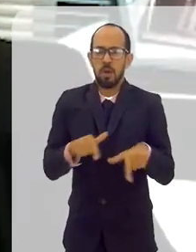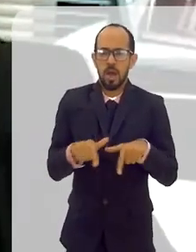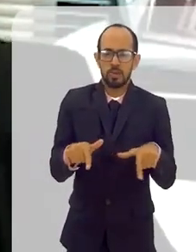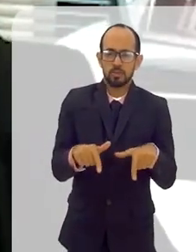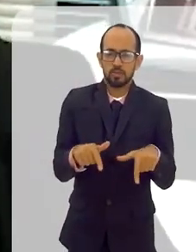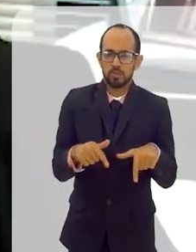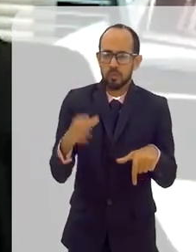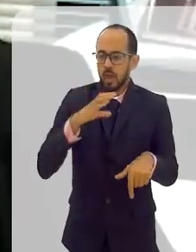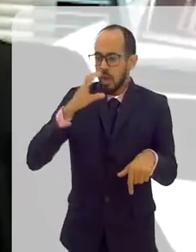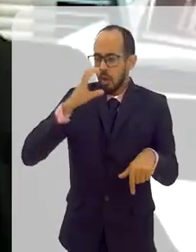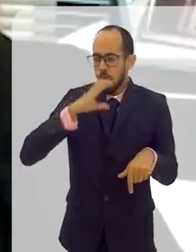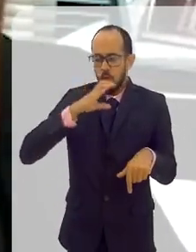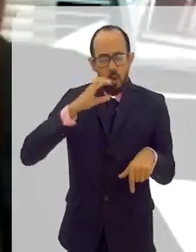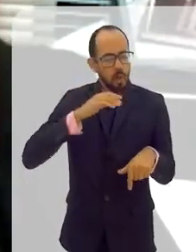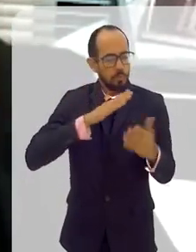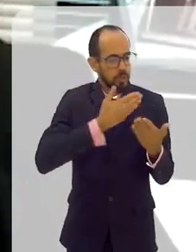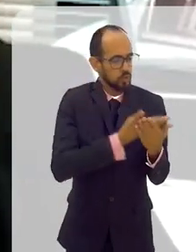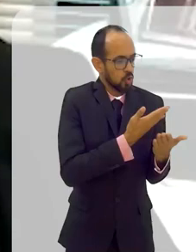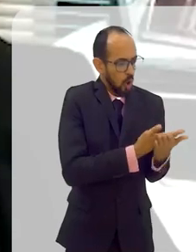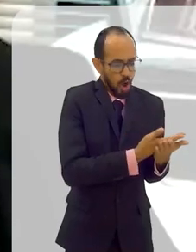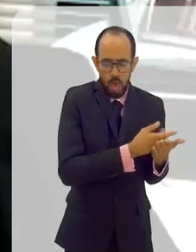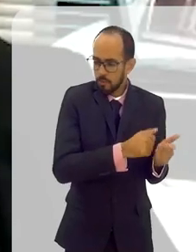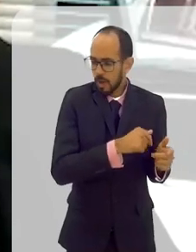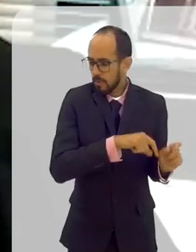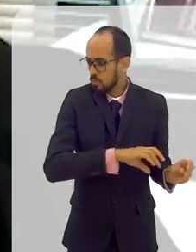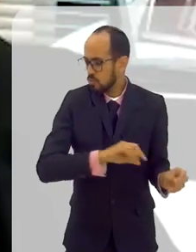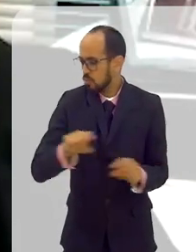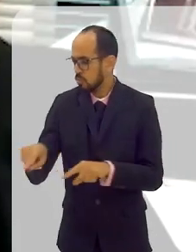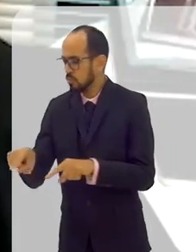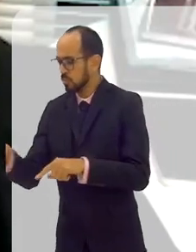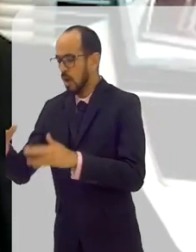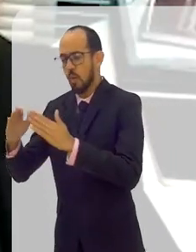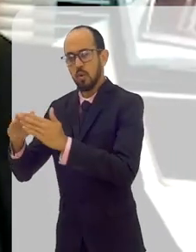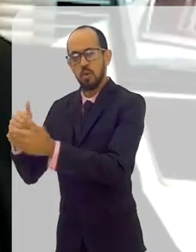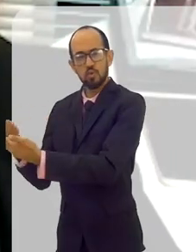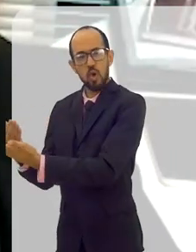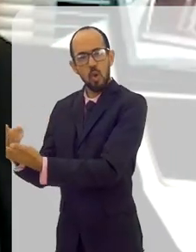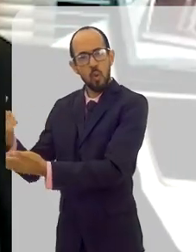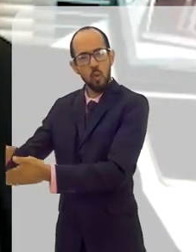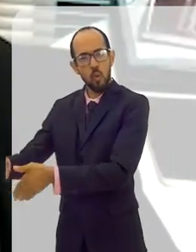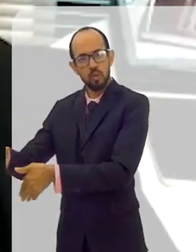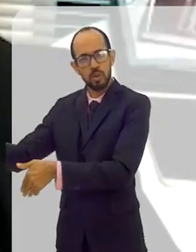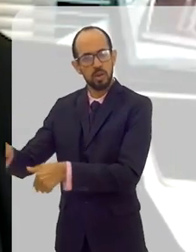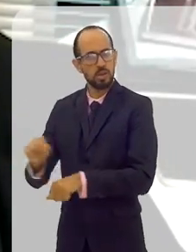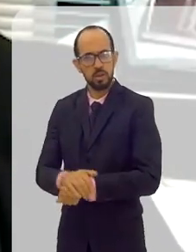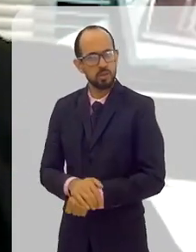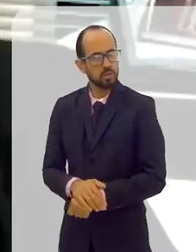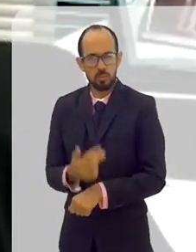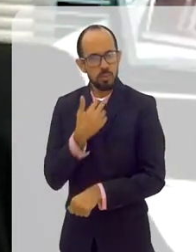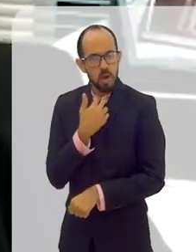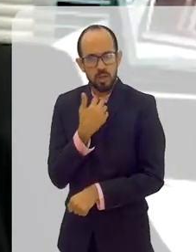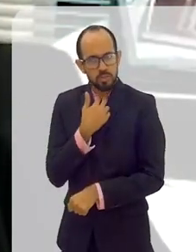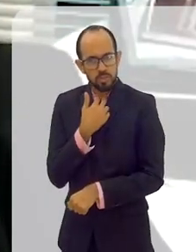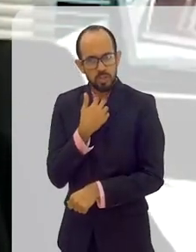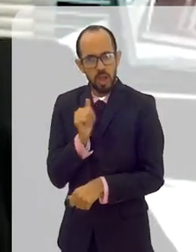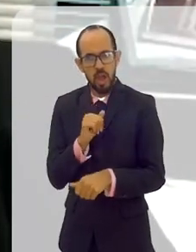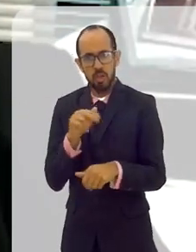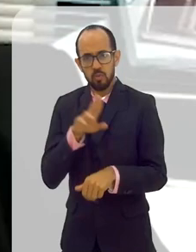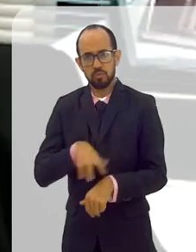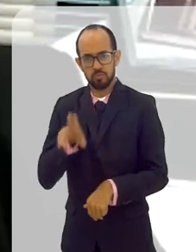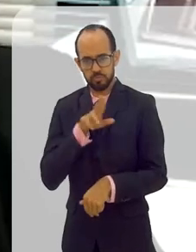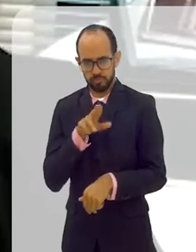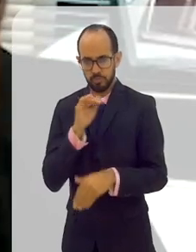sair correndo de uma escola para outra. Não é assim que se melhora a educação básica no nosso país. A educação superior